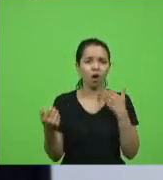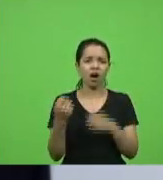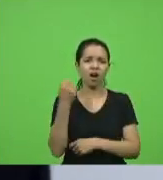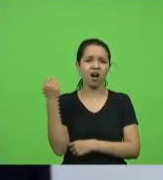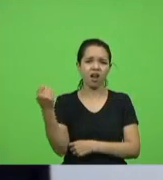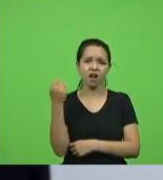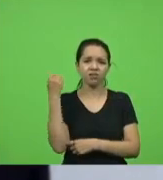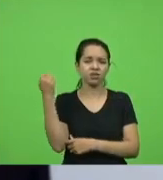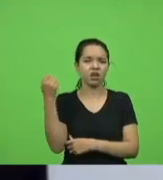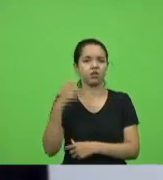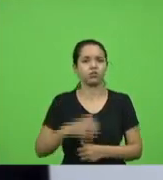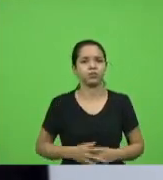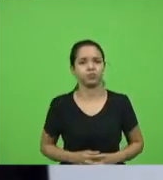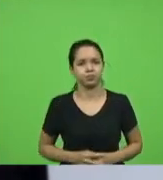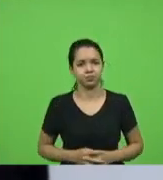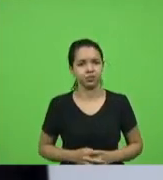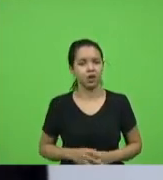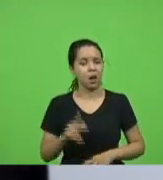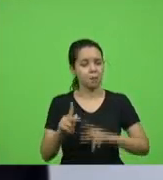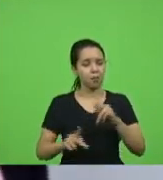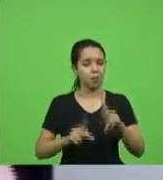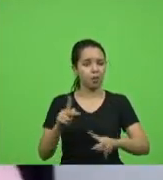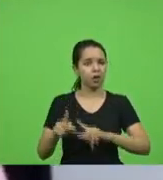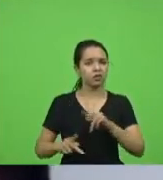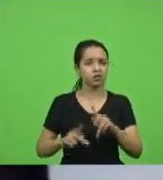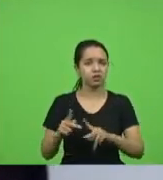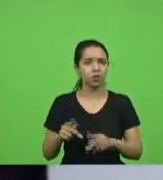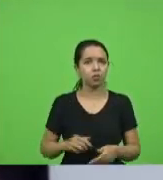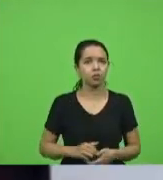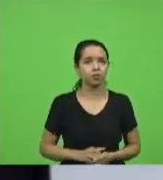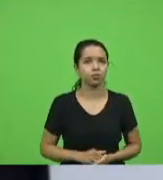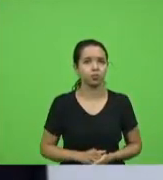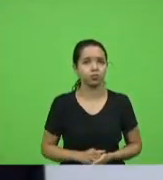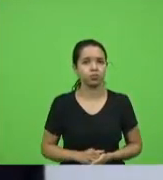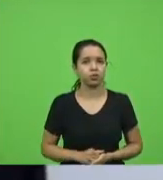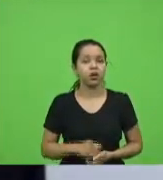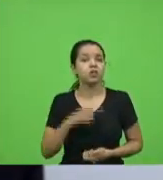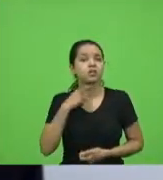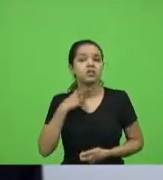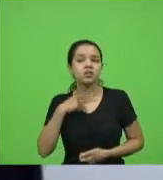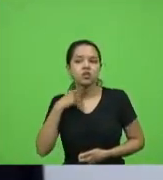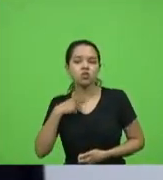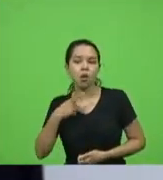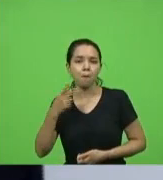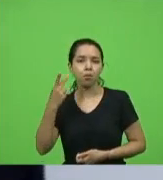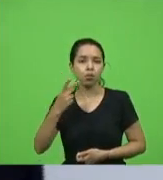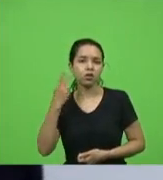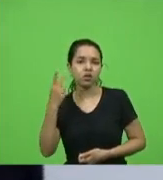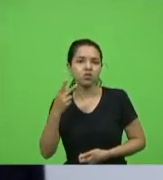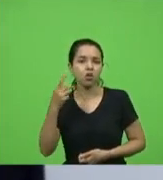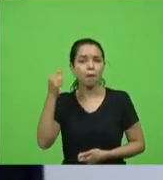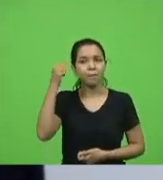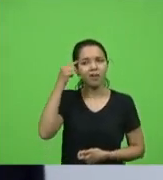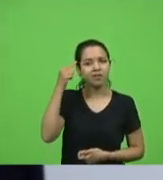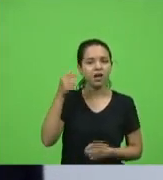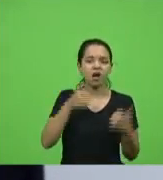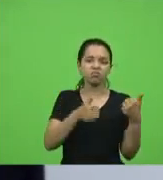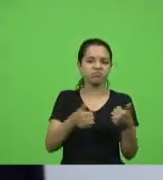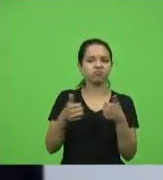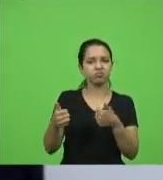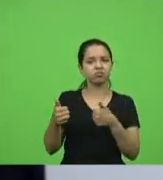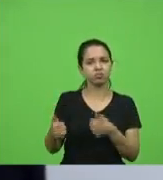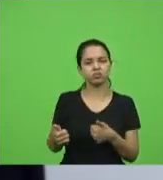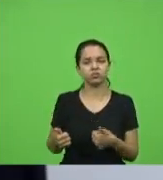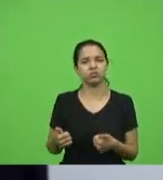e a população por desejos políticos achando que está tudo bem então